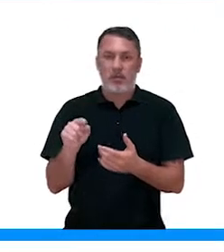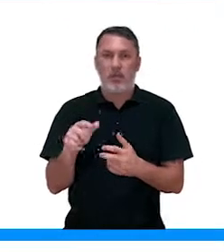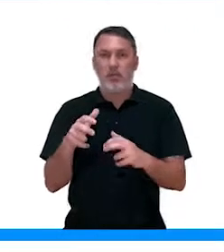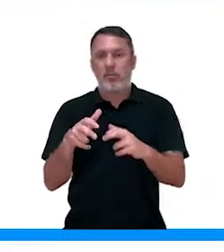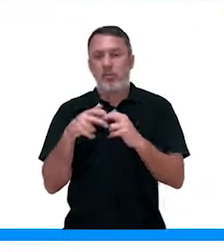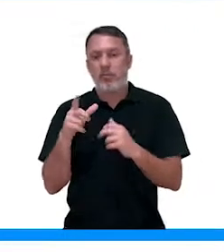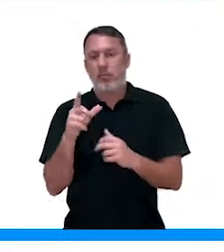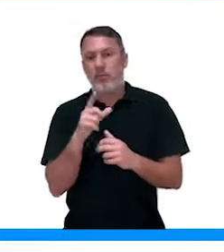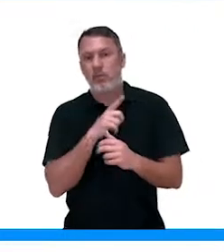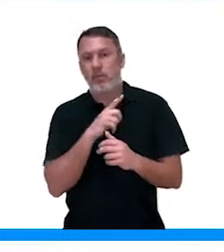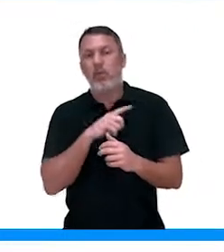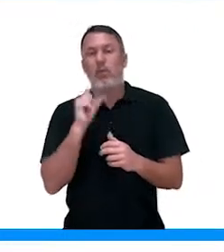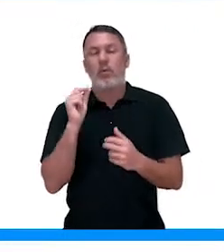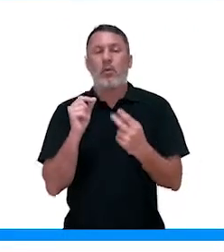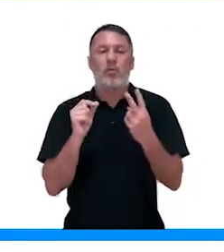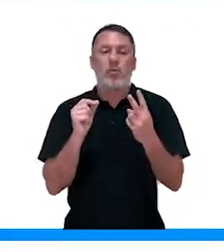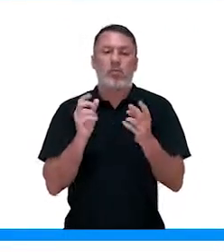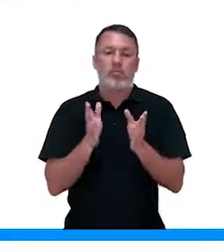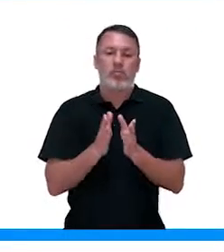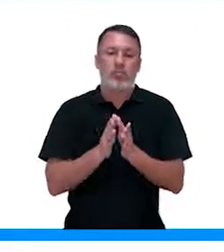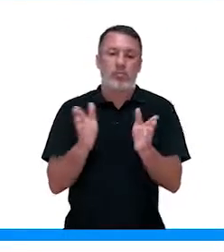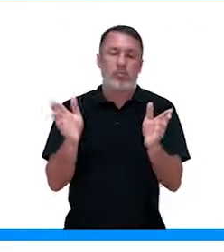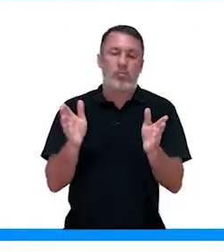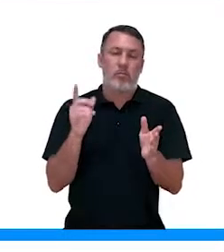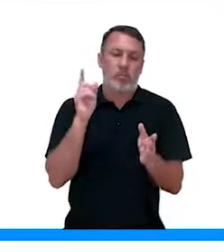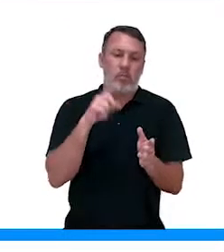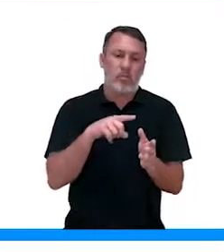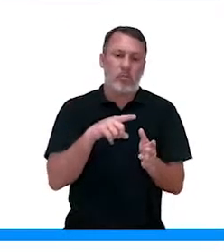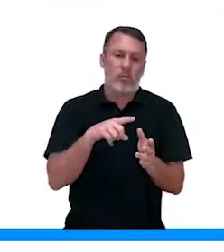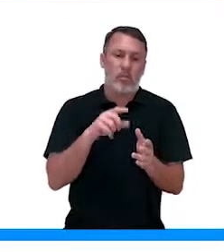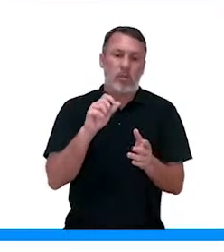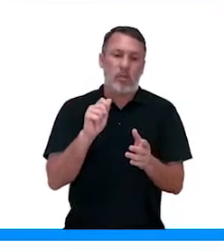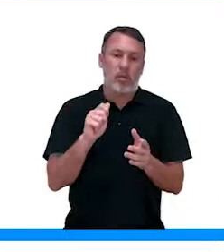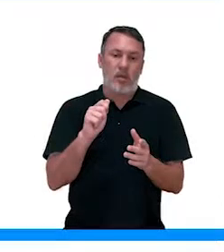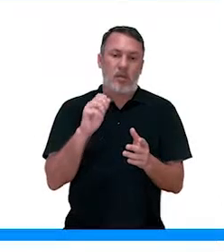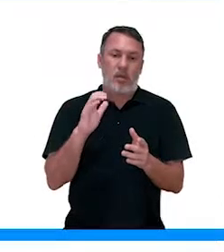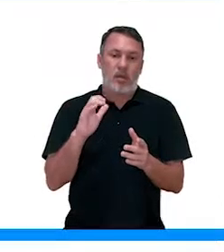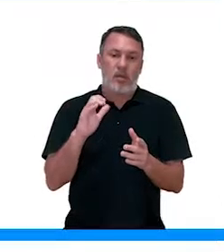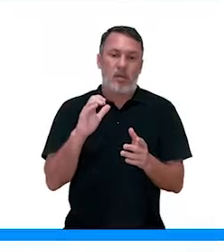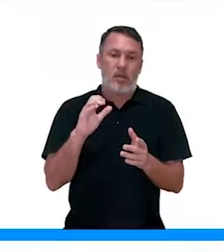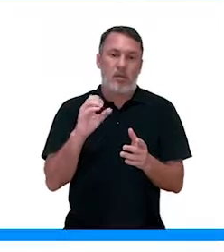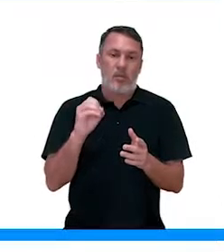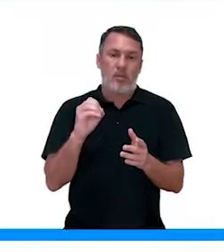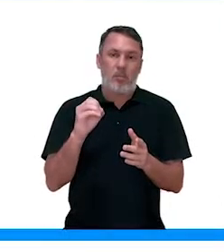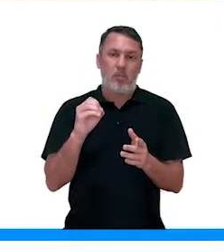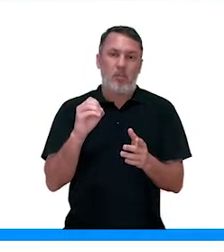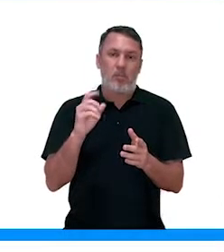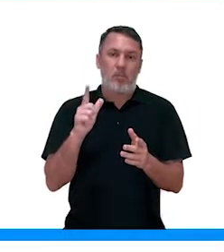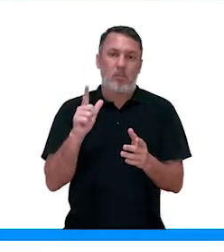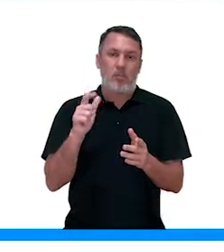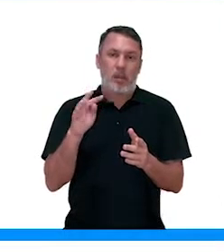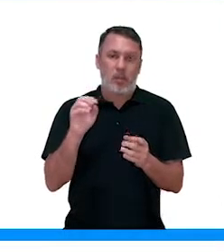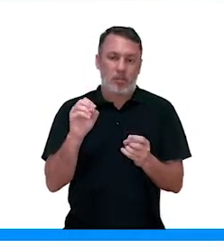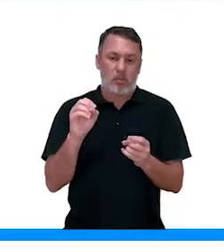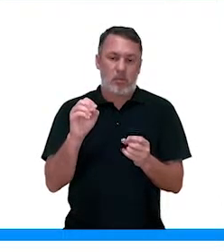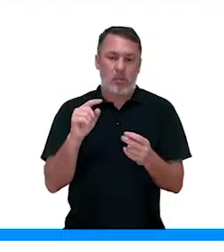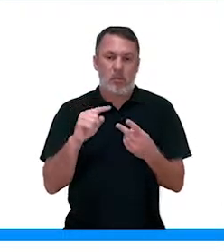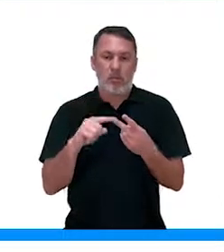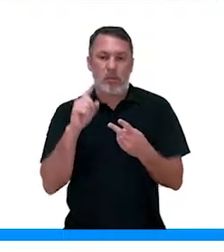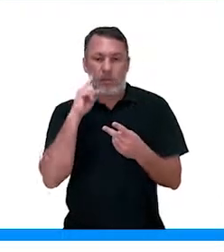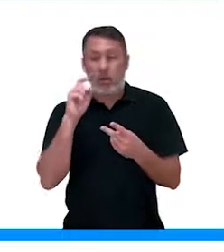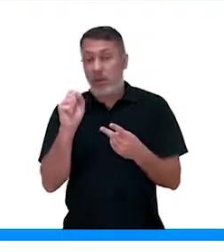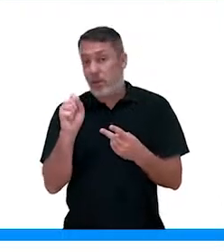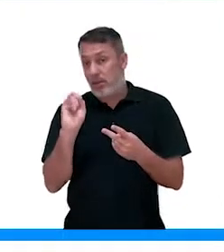aí, eles podem passar por duas vias, que é a via apoplasto e a via simplasto.